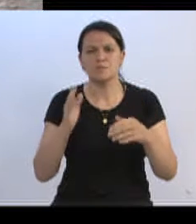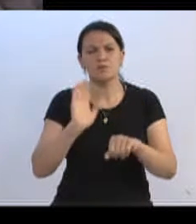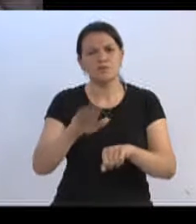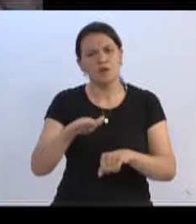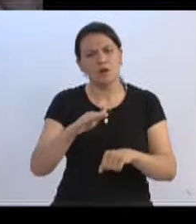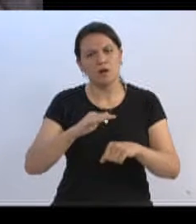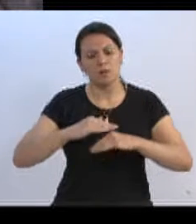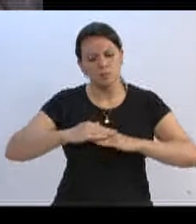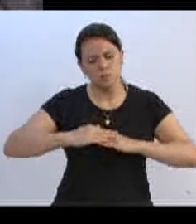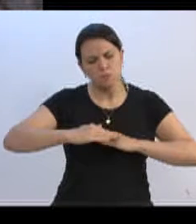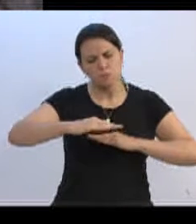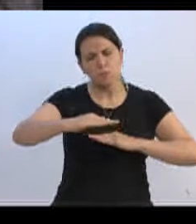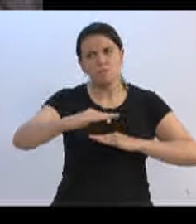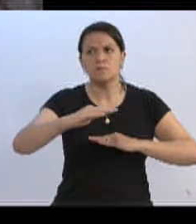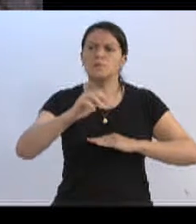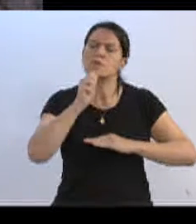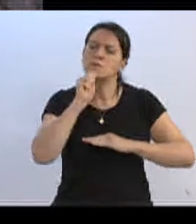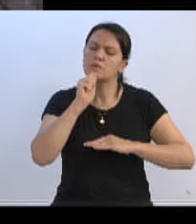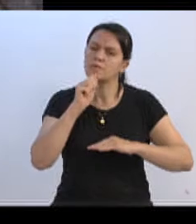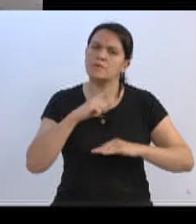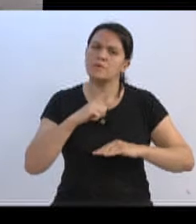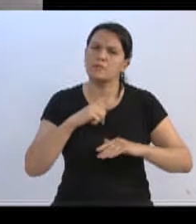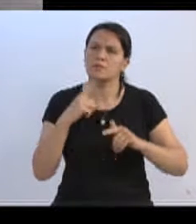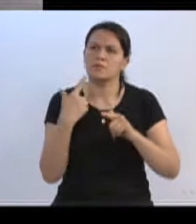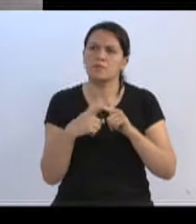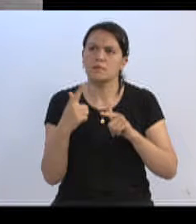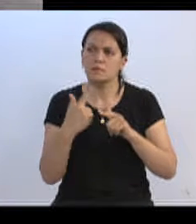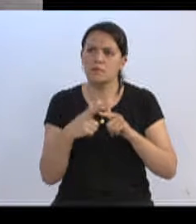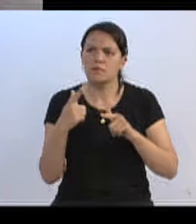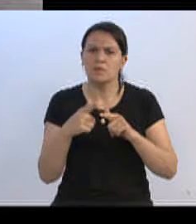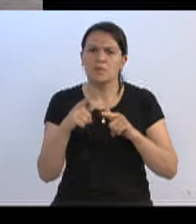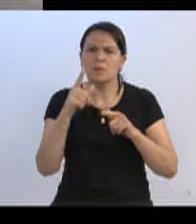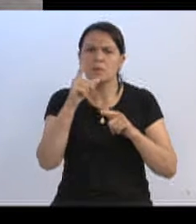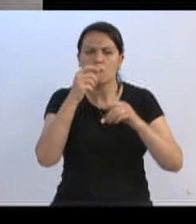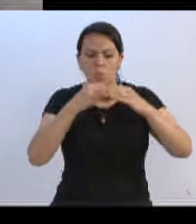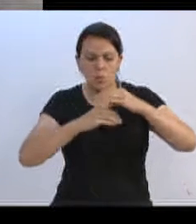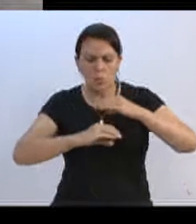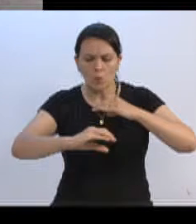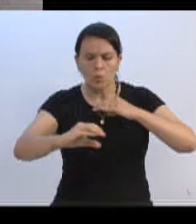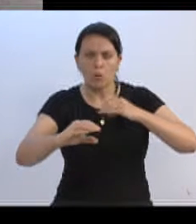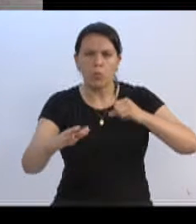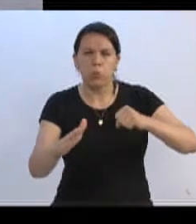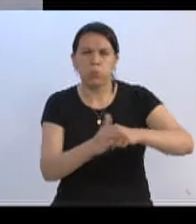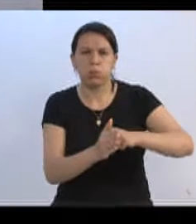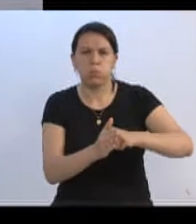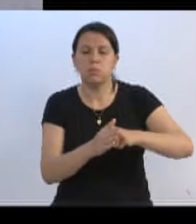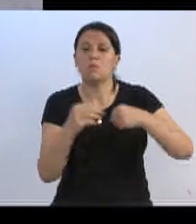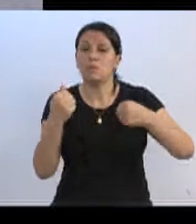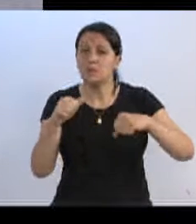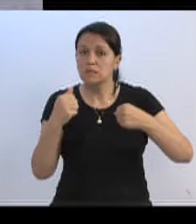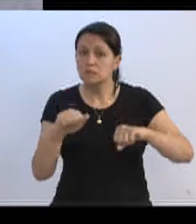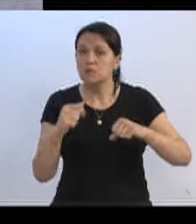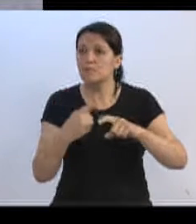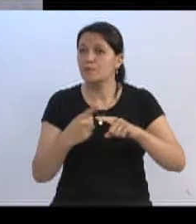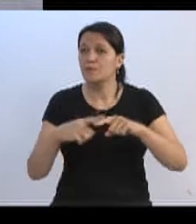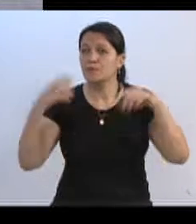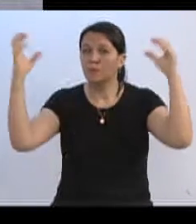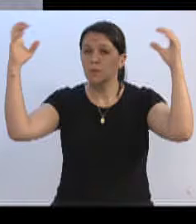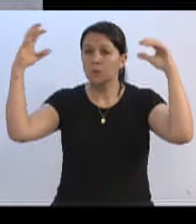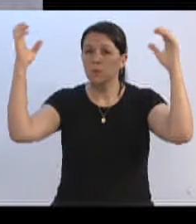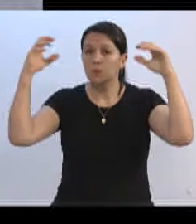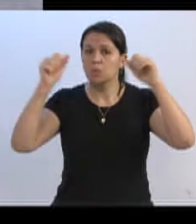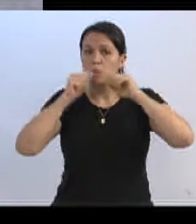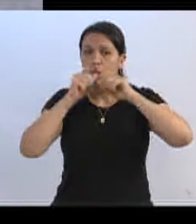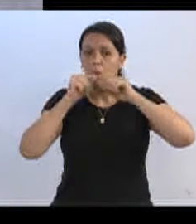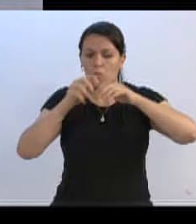pavimentação. Onde ainda existe o problema, acredito, de tubulação entupida, e já solicitamos a atenção da Secretaria de Serviços Urbanos, porque quando chove, forma uma grande piscina